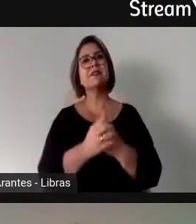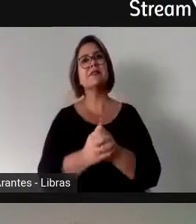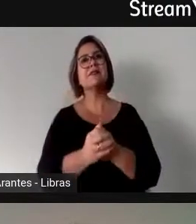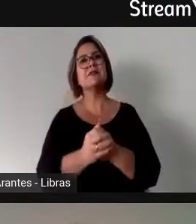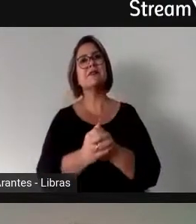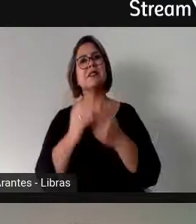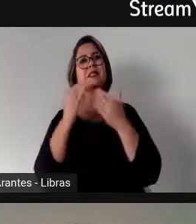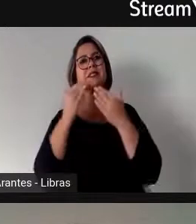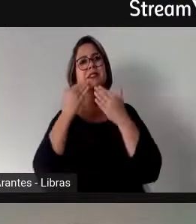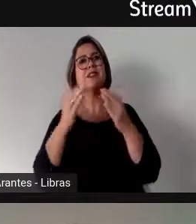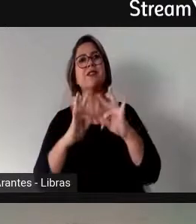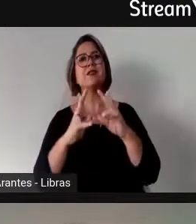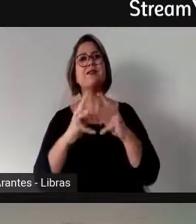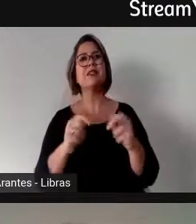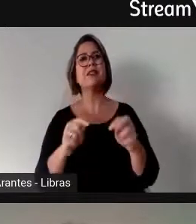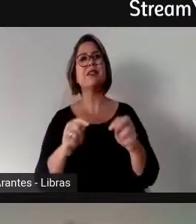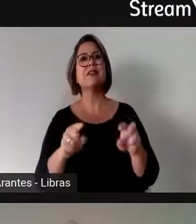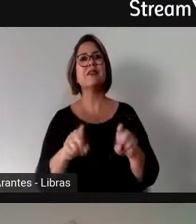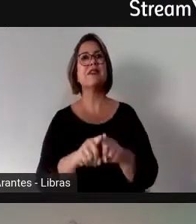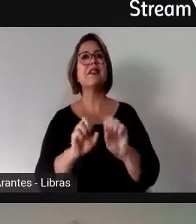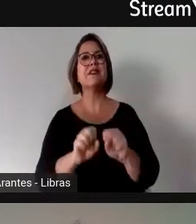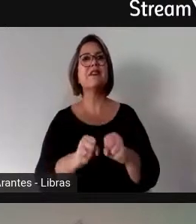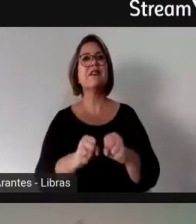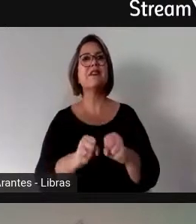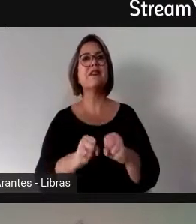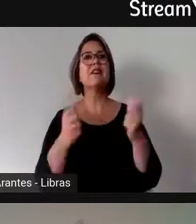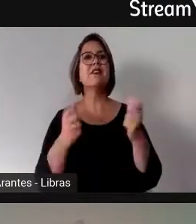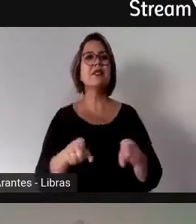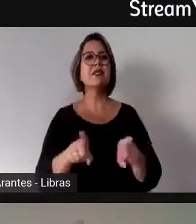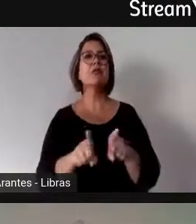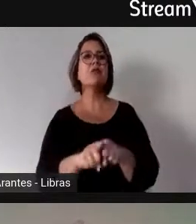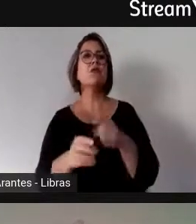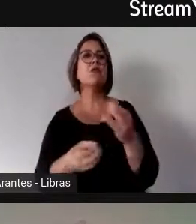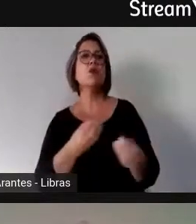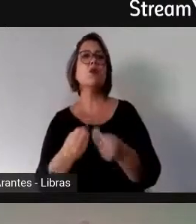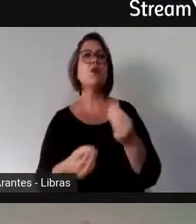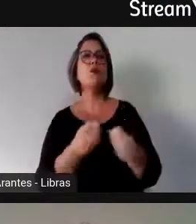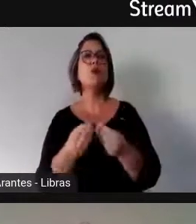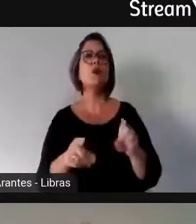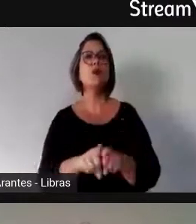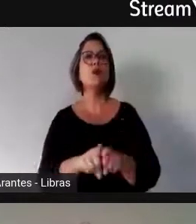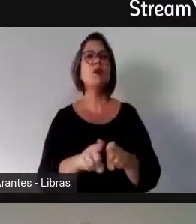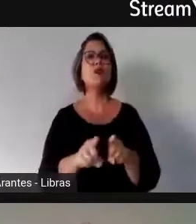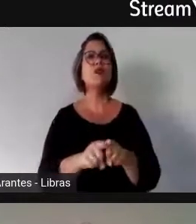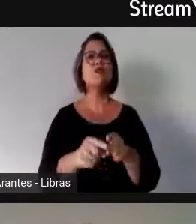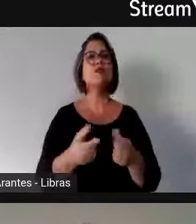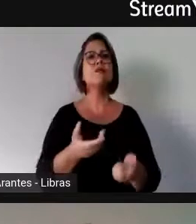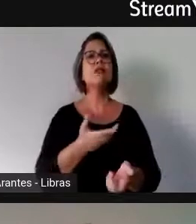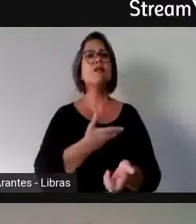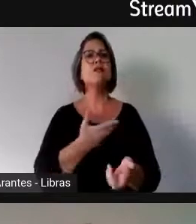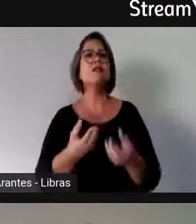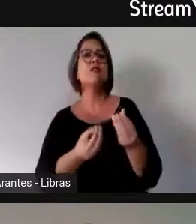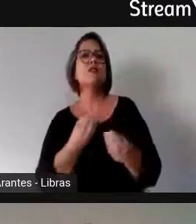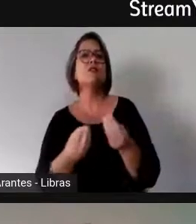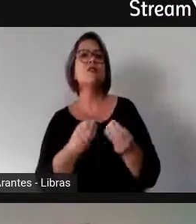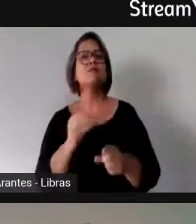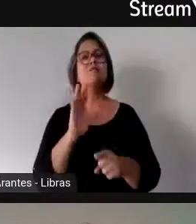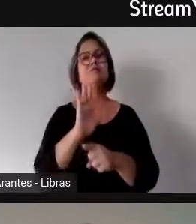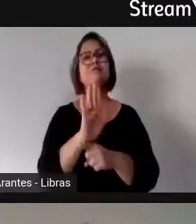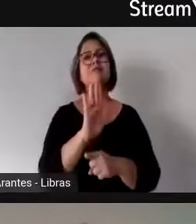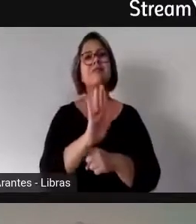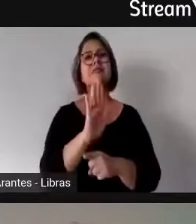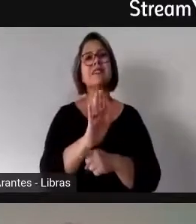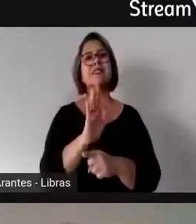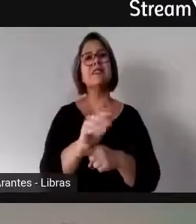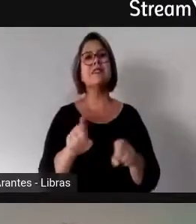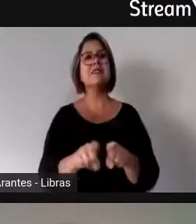audiência. Qual é a possibilidade toda? Qual é a viabilidade plena? Quais são as condições de temperatura